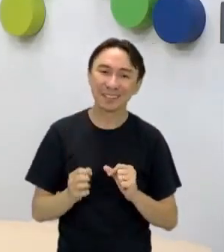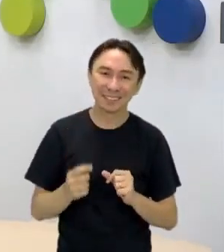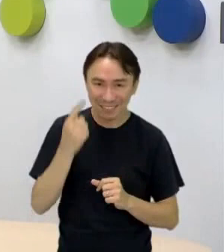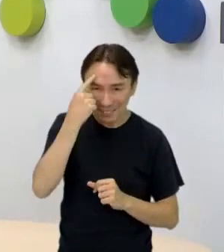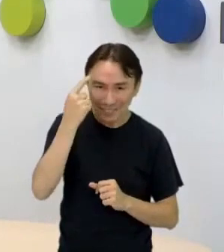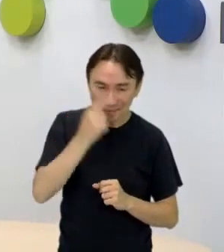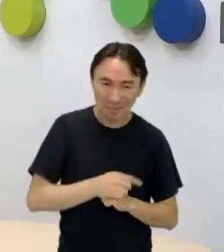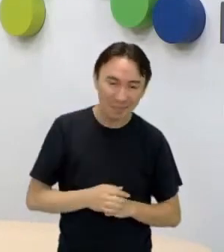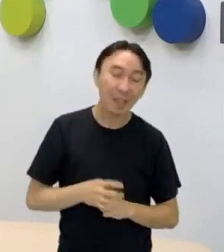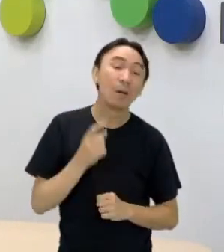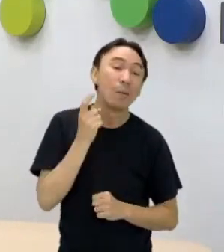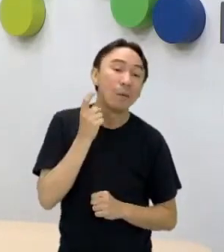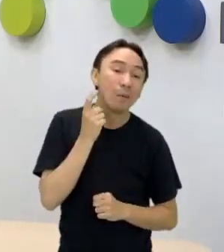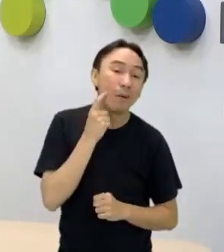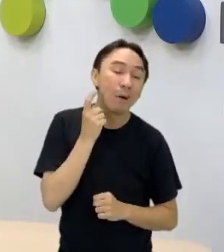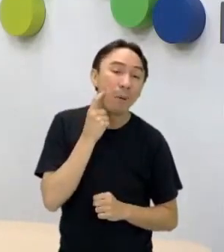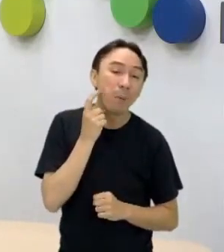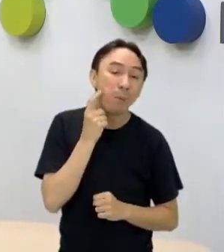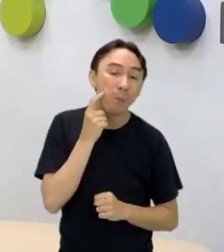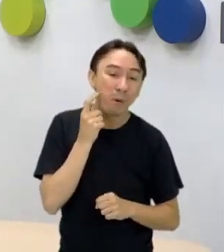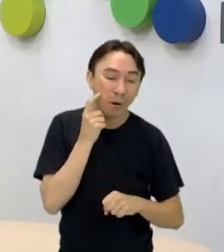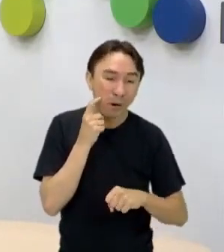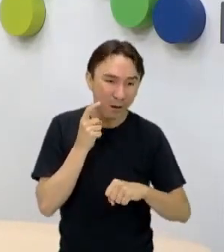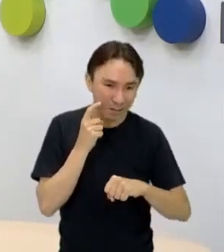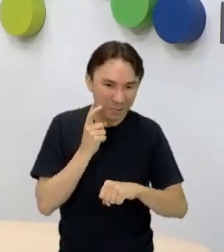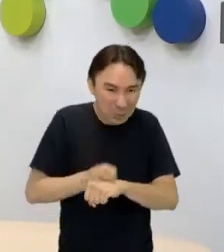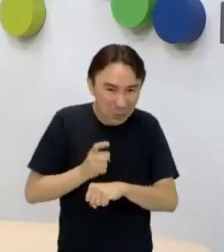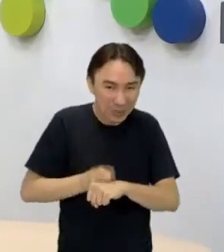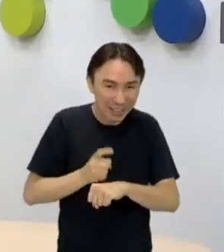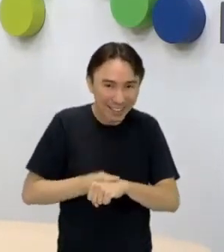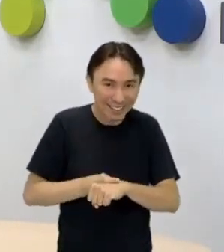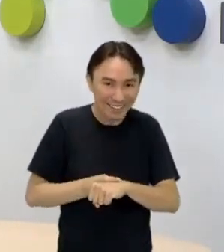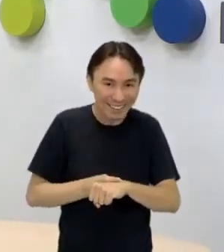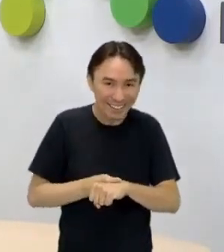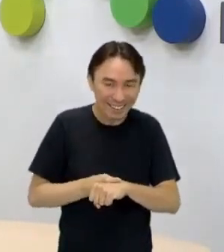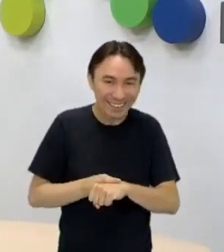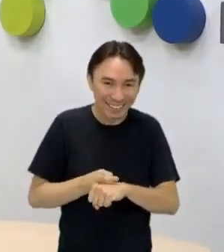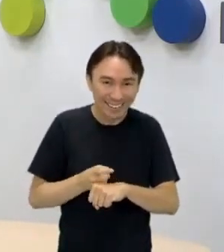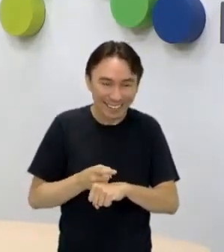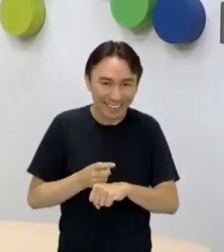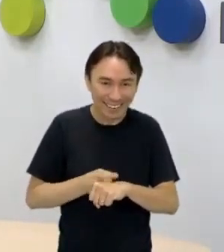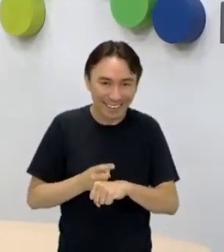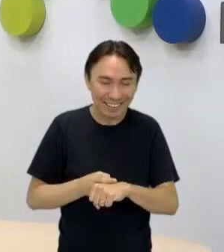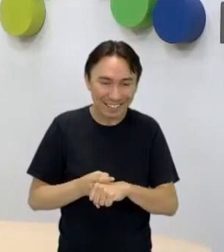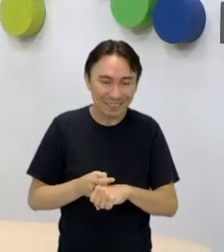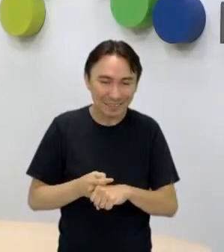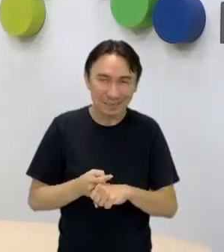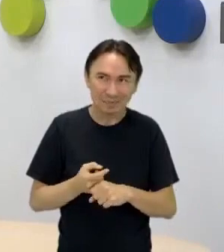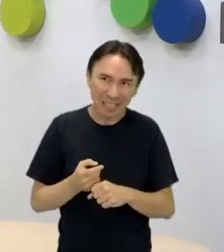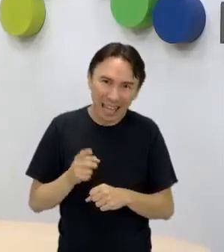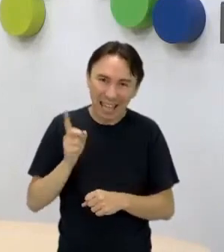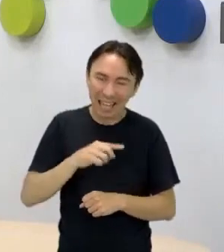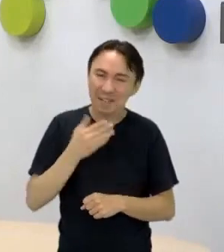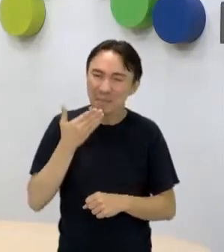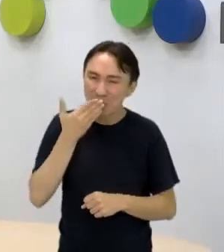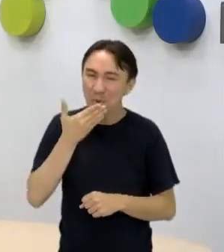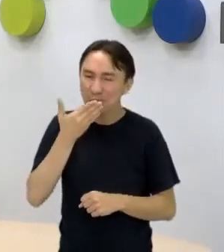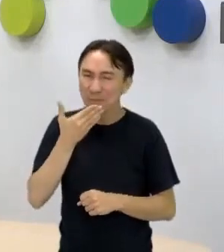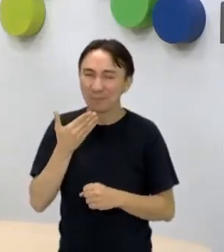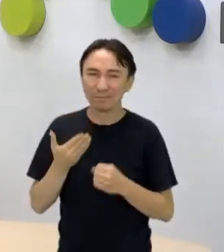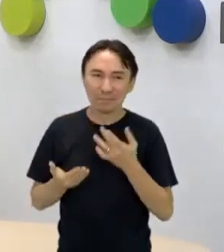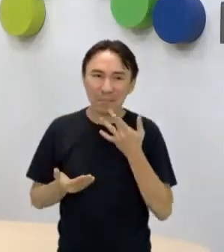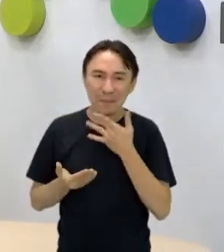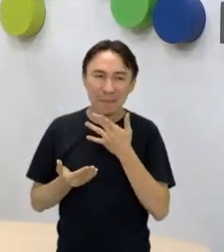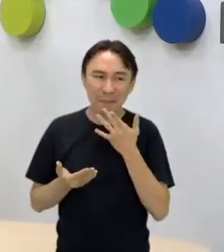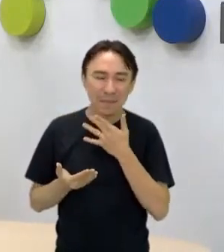muito de quebra-queixos. Não sei se é isso que ele está falando, mas eu gosto. Quebra-queixos é aquele docinho bom, né? Será que é isso que ele está falando? Ele está